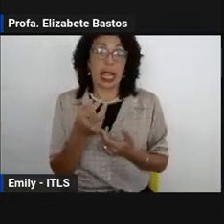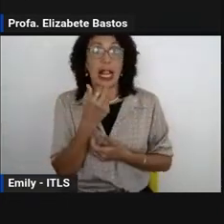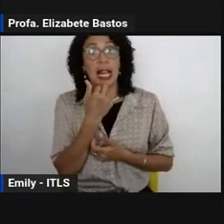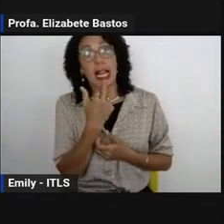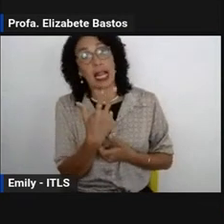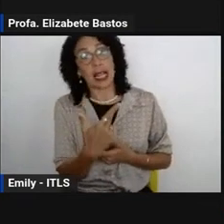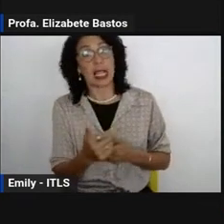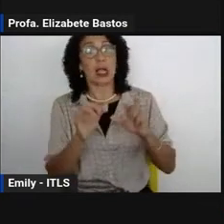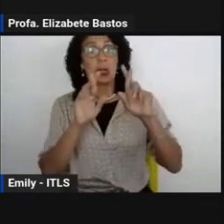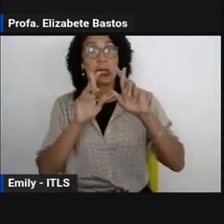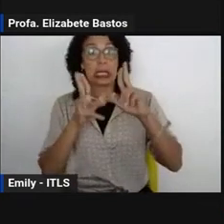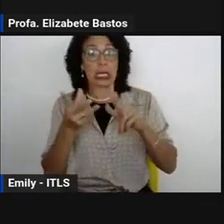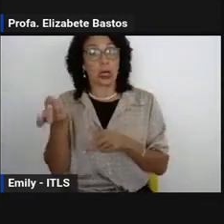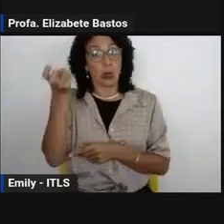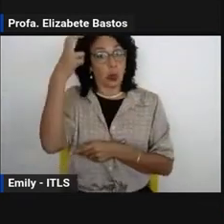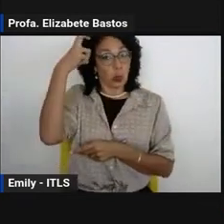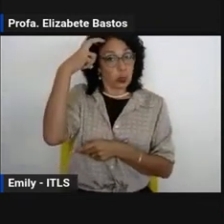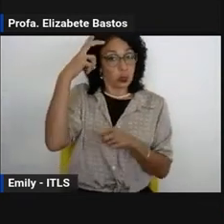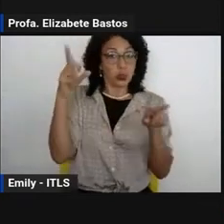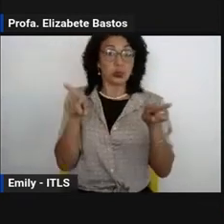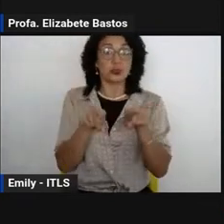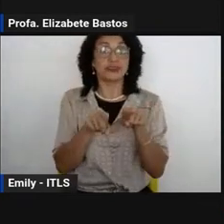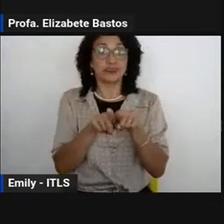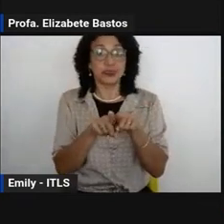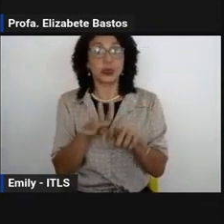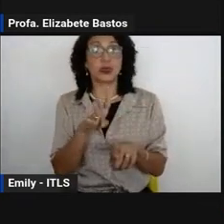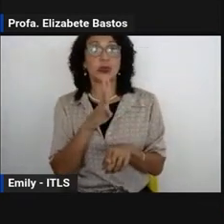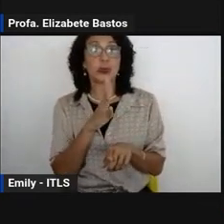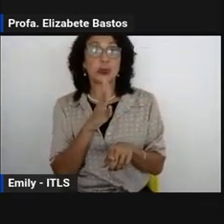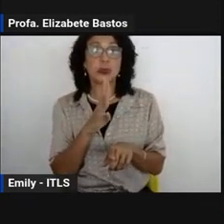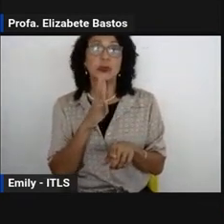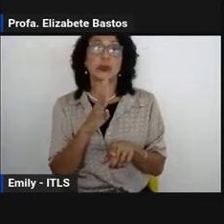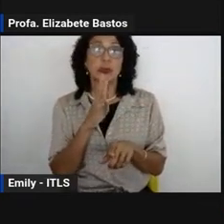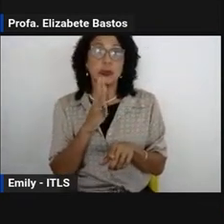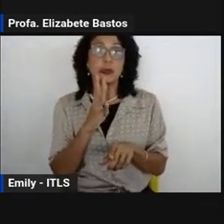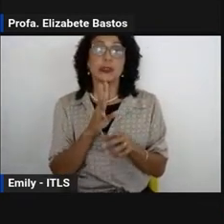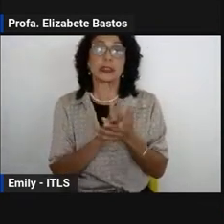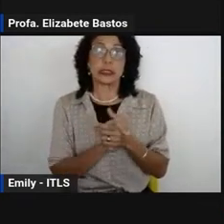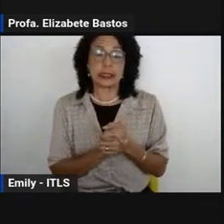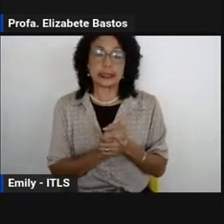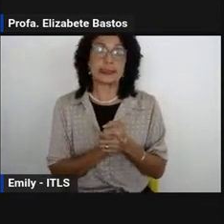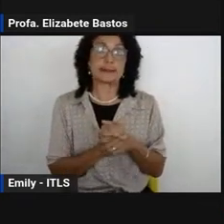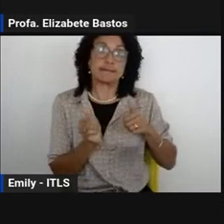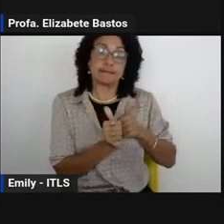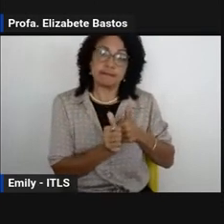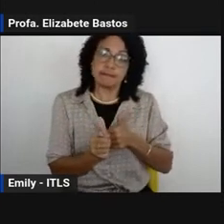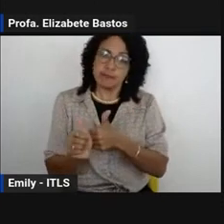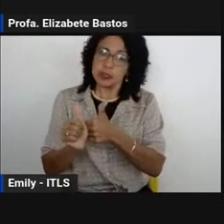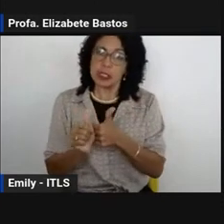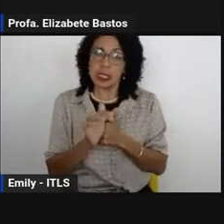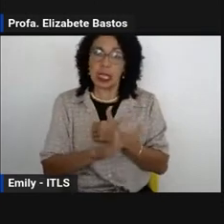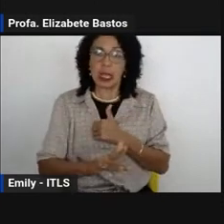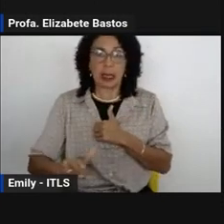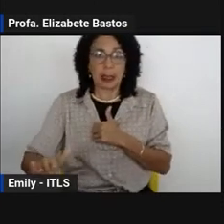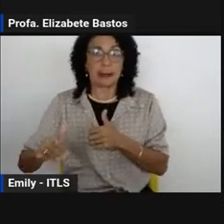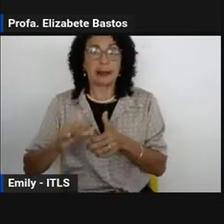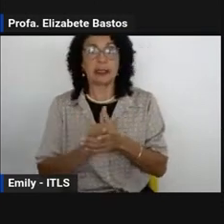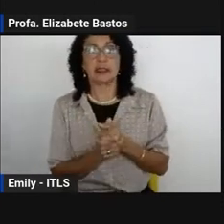acompanhamento às escolas diante da diversidade das línguas e culturas circundantes nesses cenários